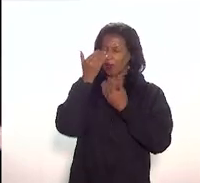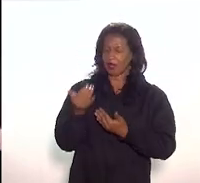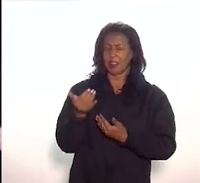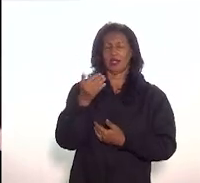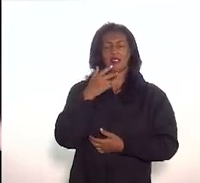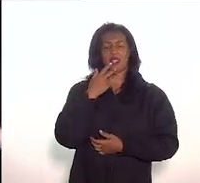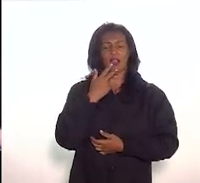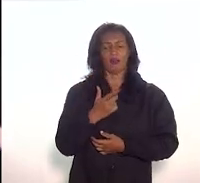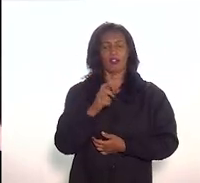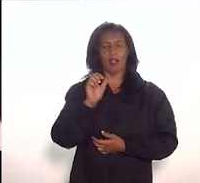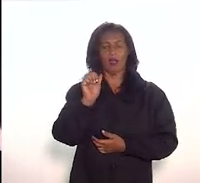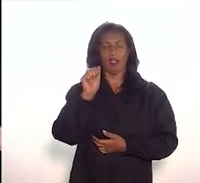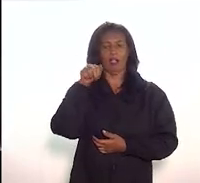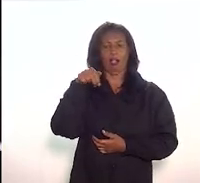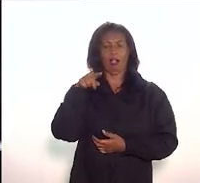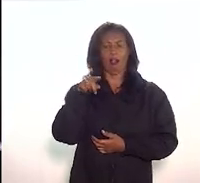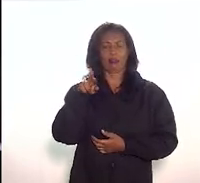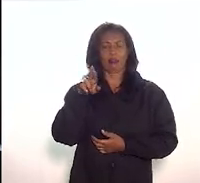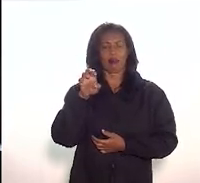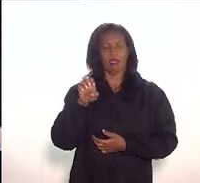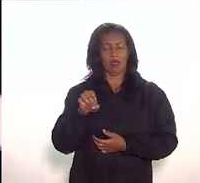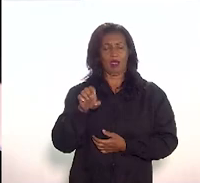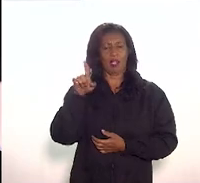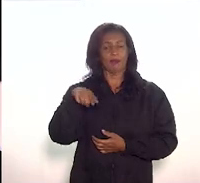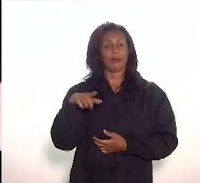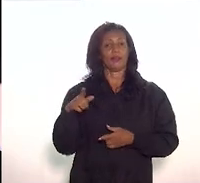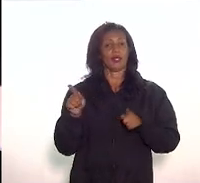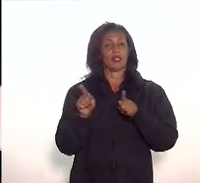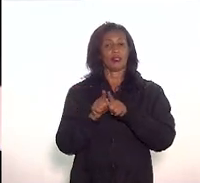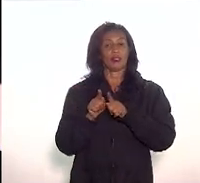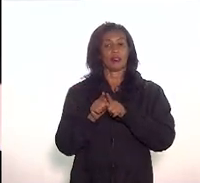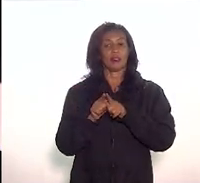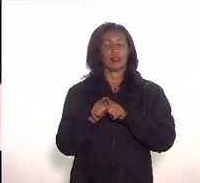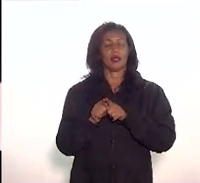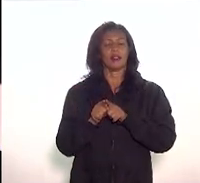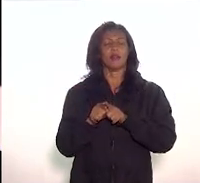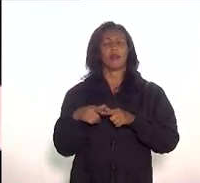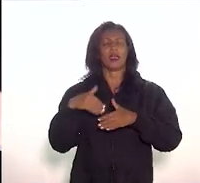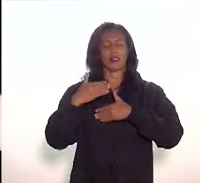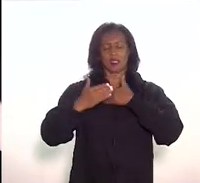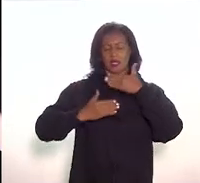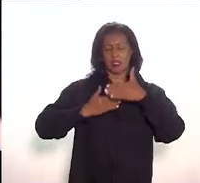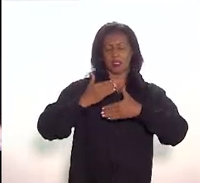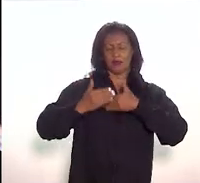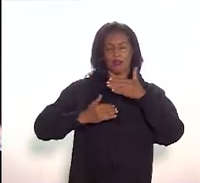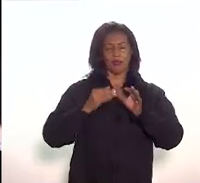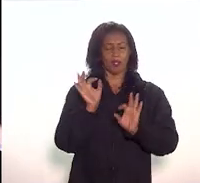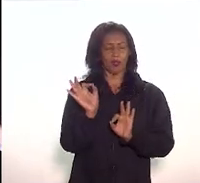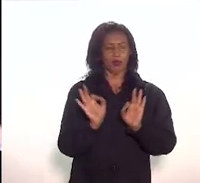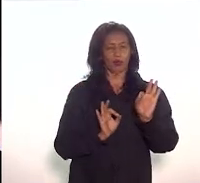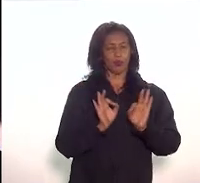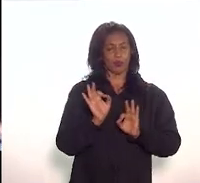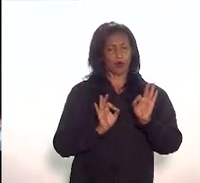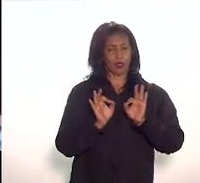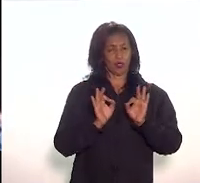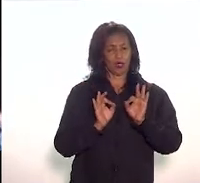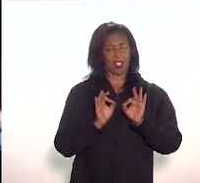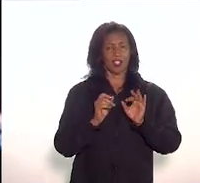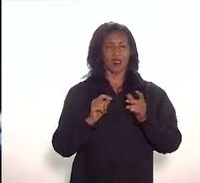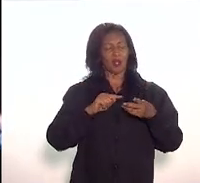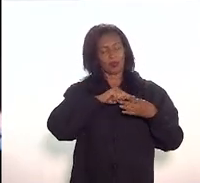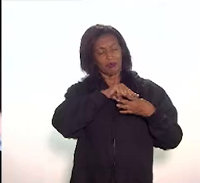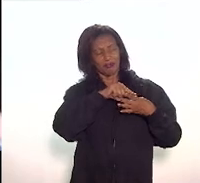do André, agradecer a parceria nesse desenvolvimento desse projeto, e eu queria ressaltar algumas